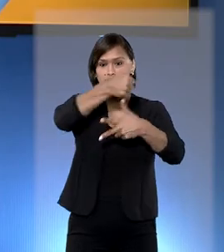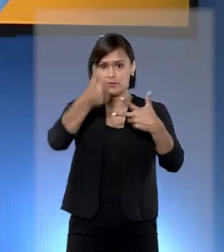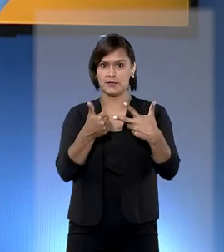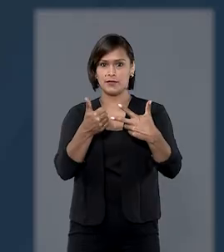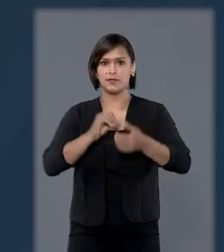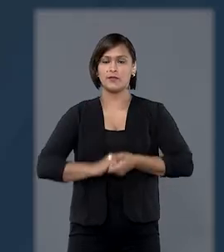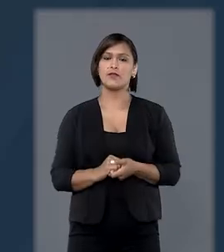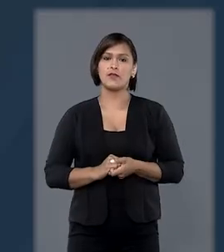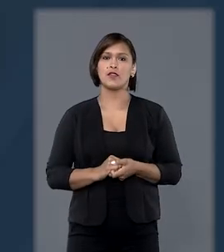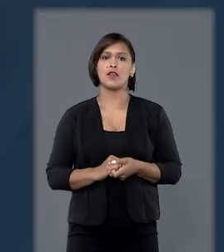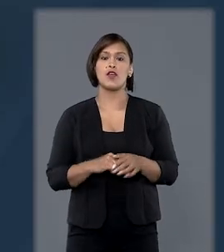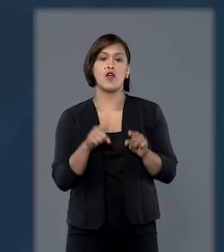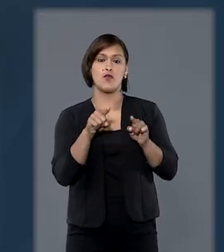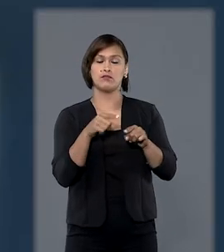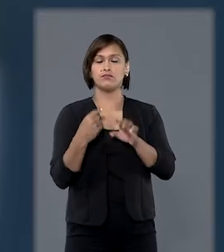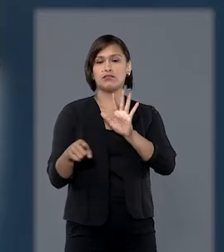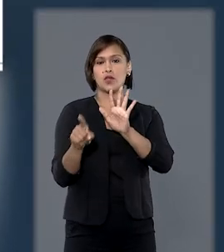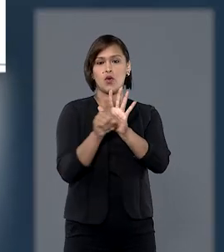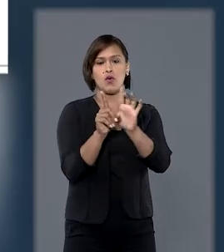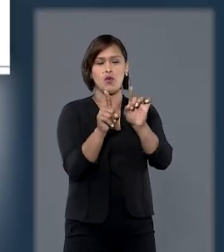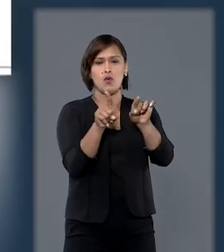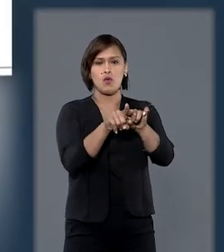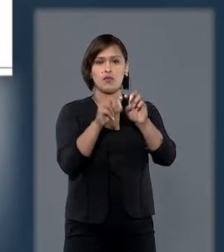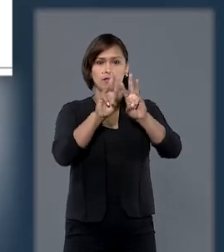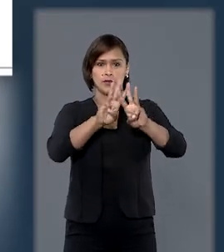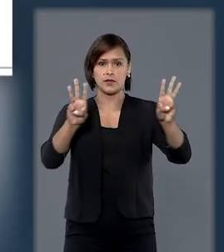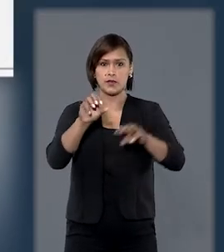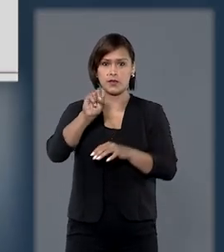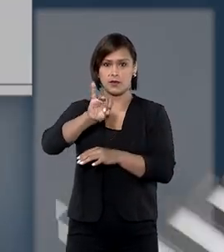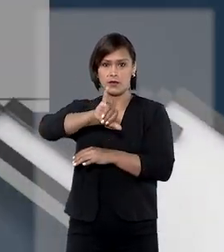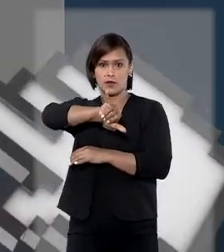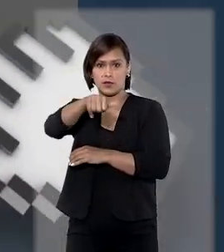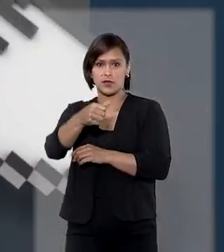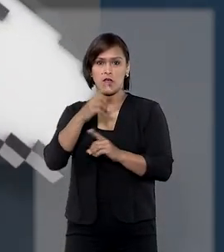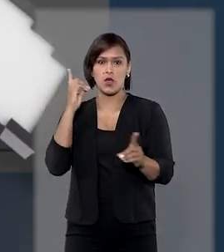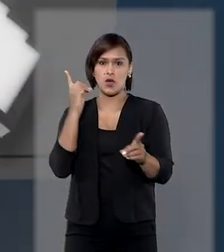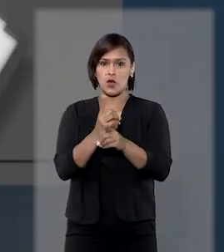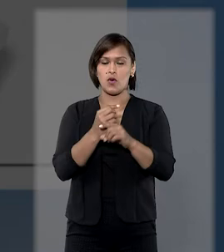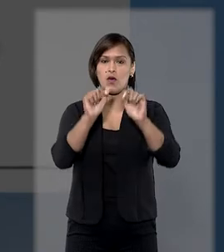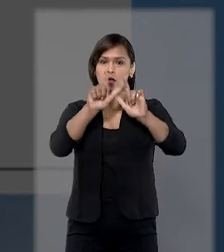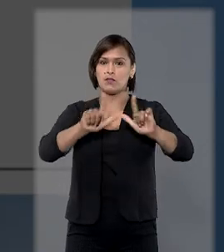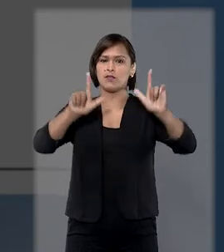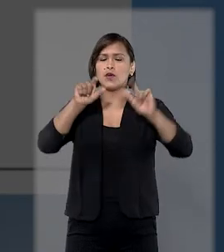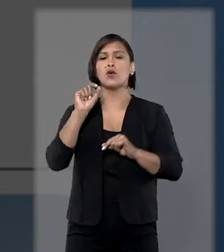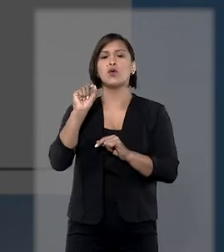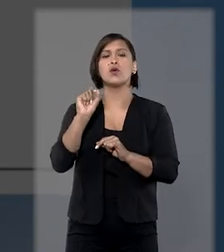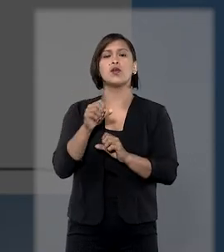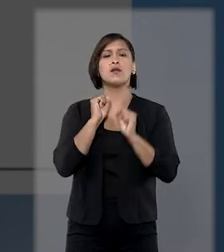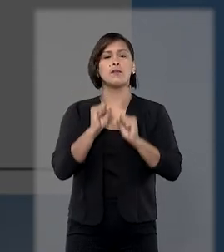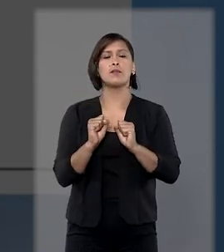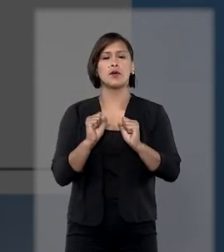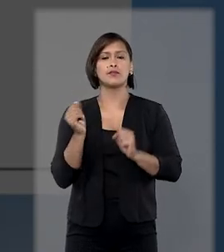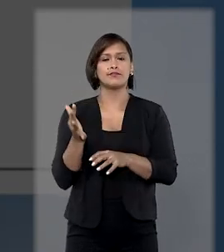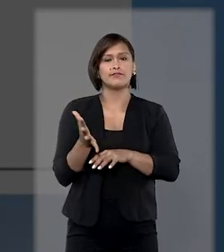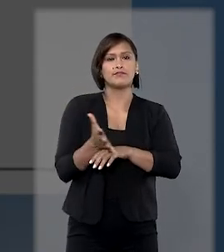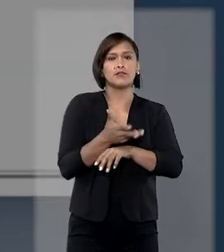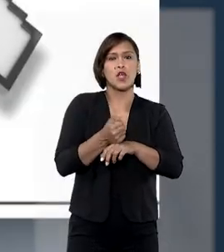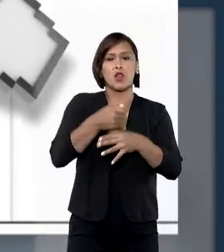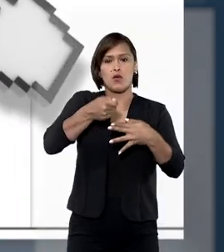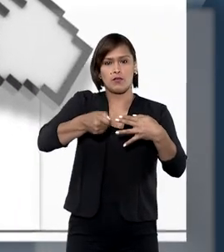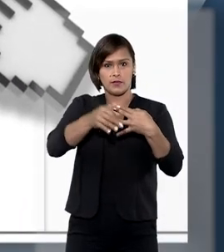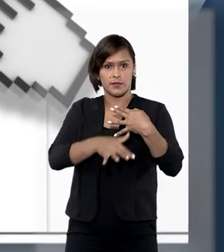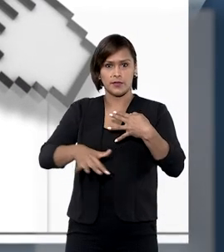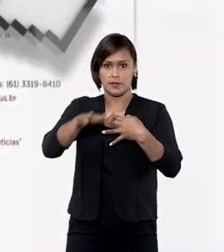Judiciário. Você encontra o link da pesquisa no site do STJ, no banner, o que pode melhorar na página de